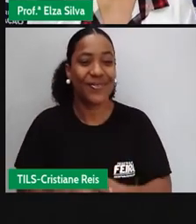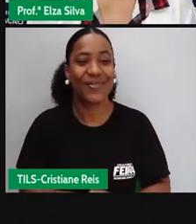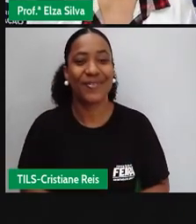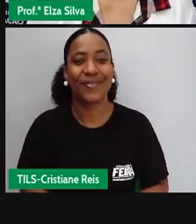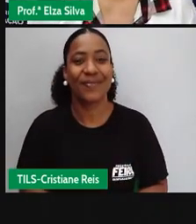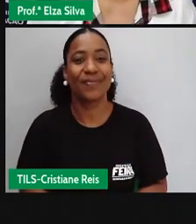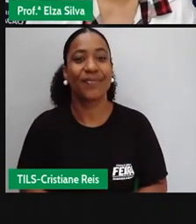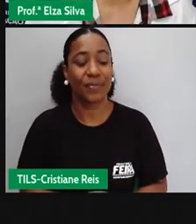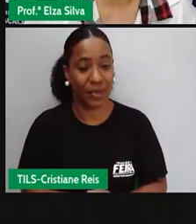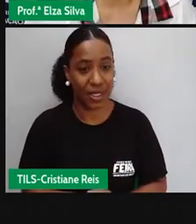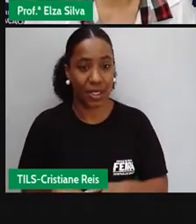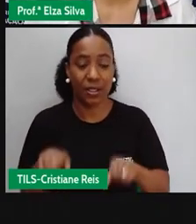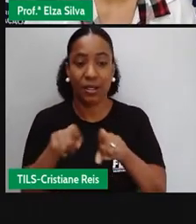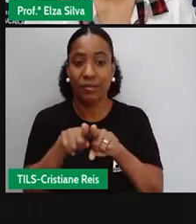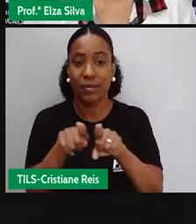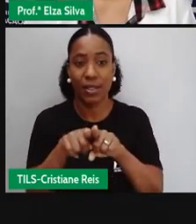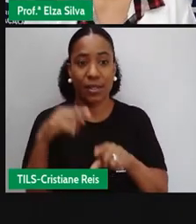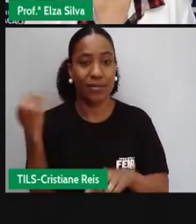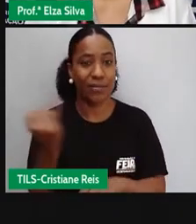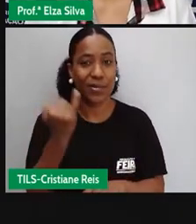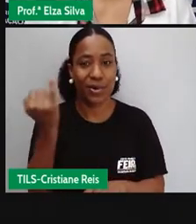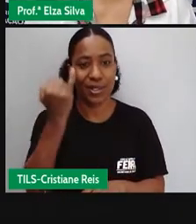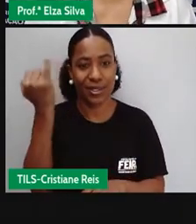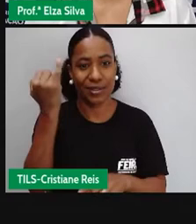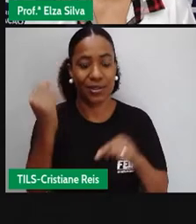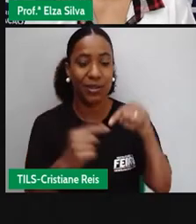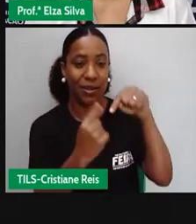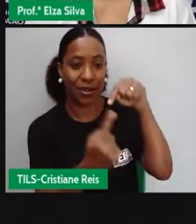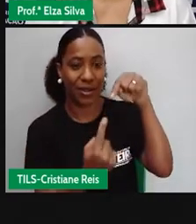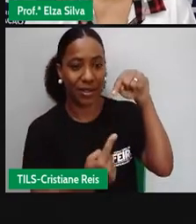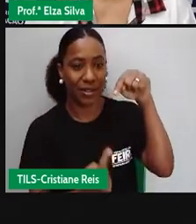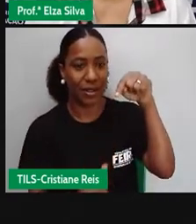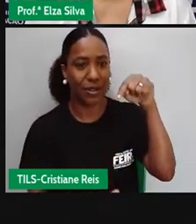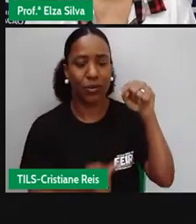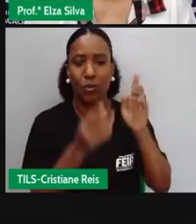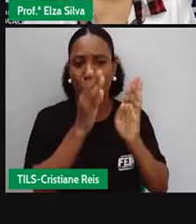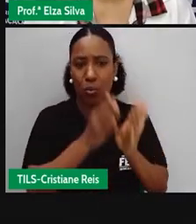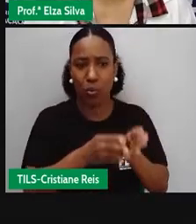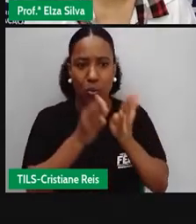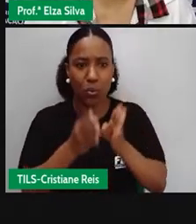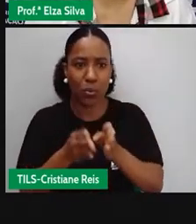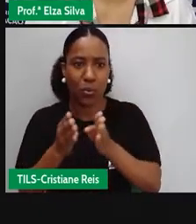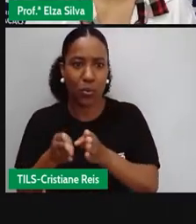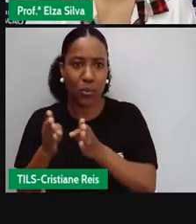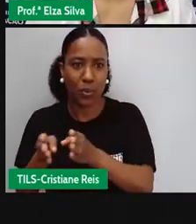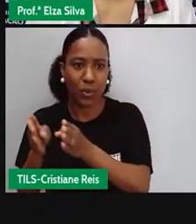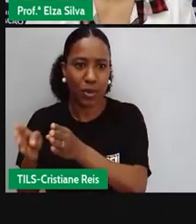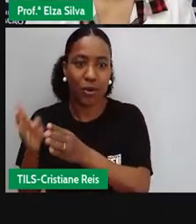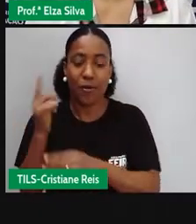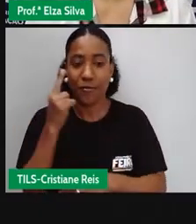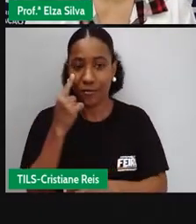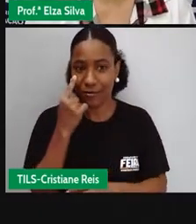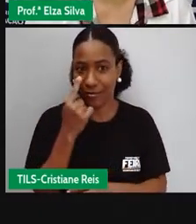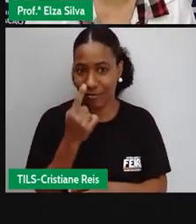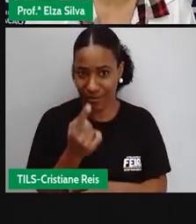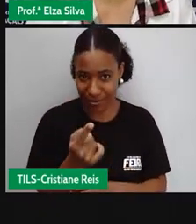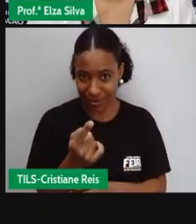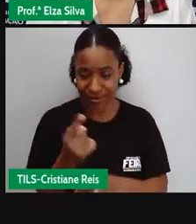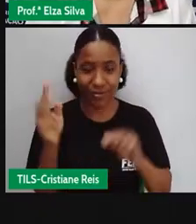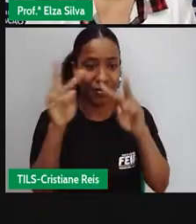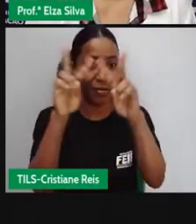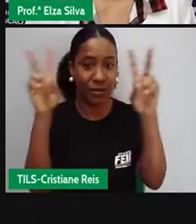É importante também organizar o nosso caderno de inglês. Siga a dica. Passa o